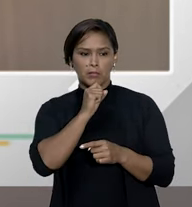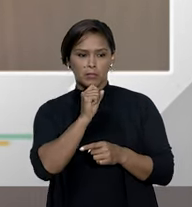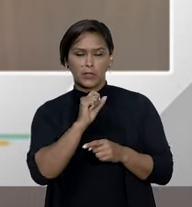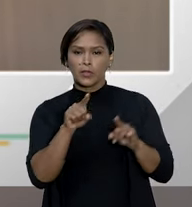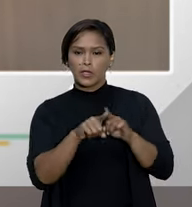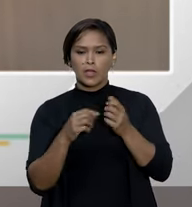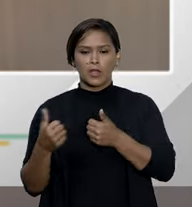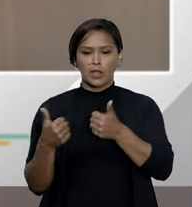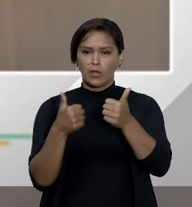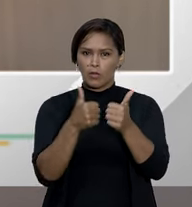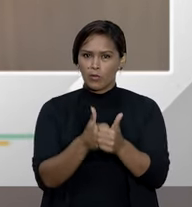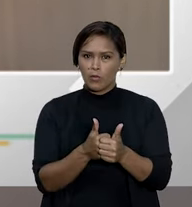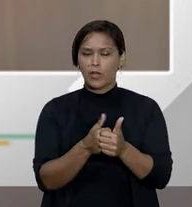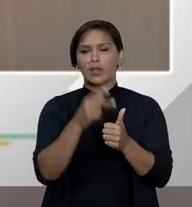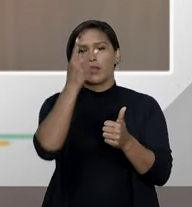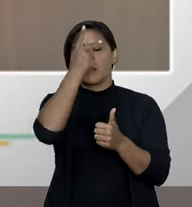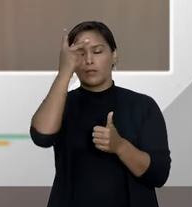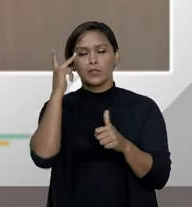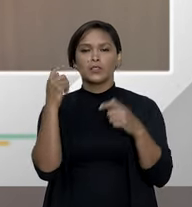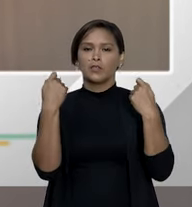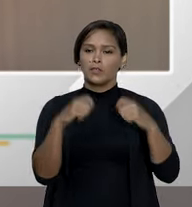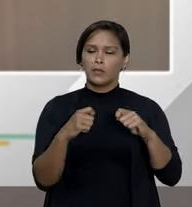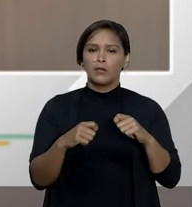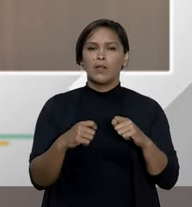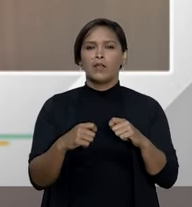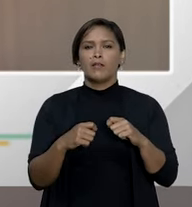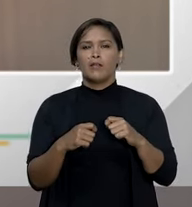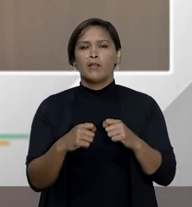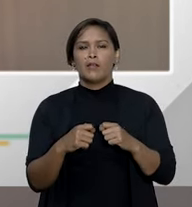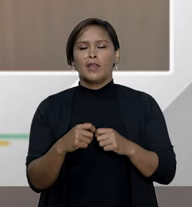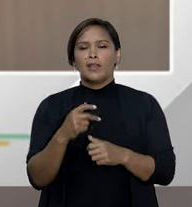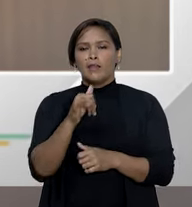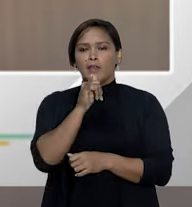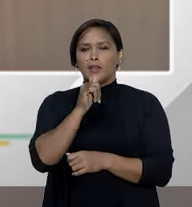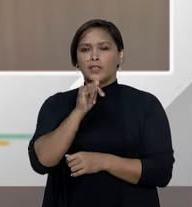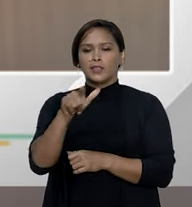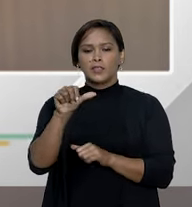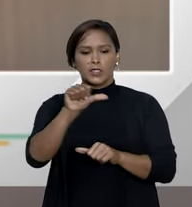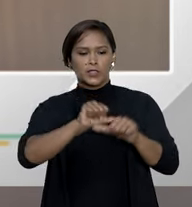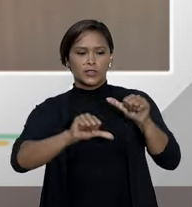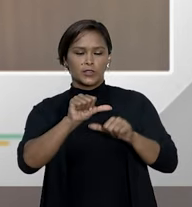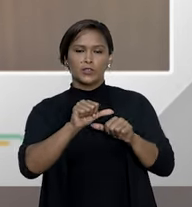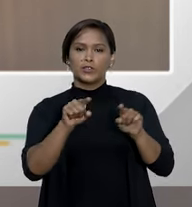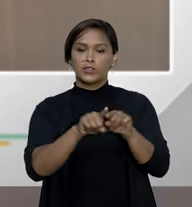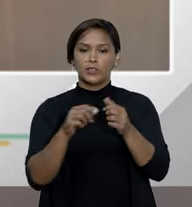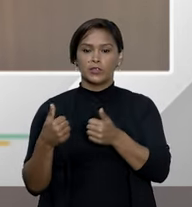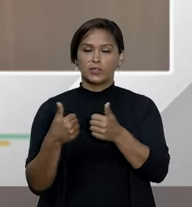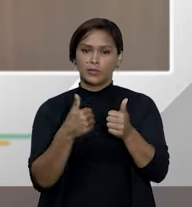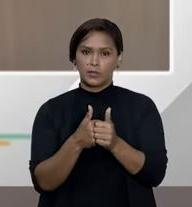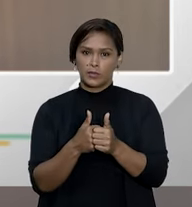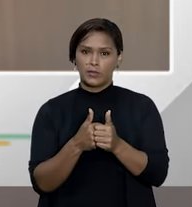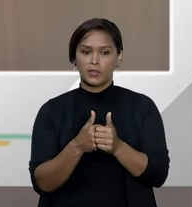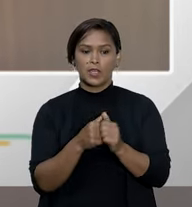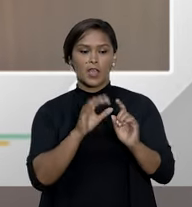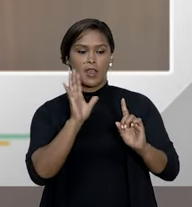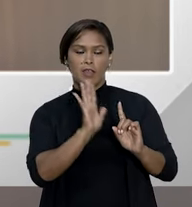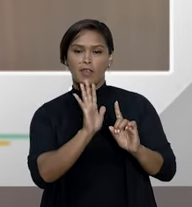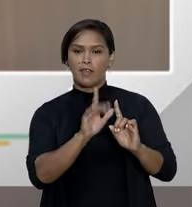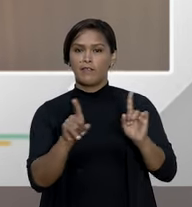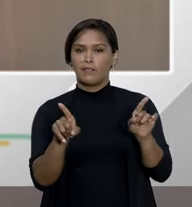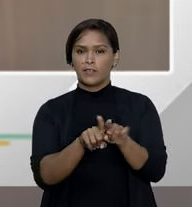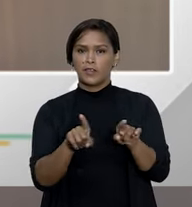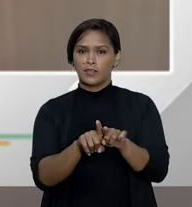acompanhamento principalmente o idoso que necessita desse acompanhamento e isso reflete também